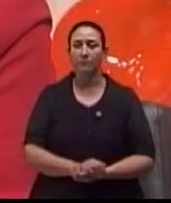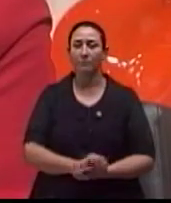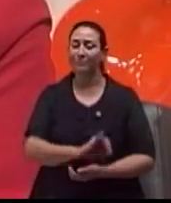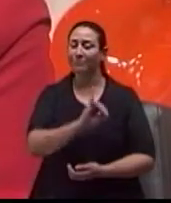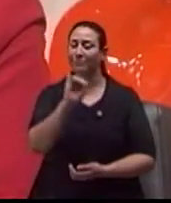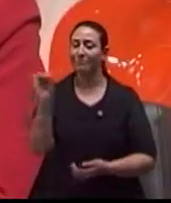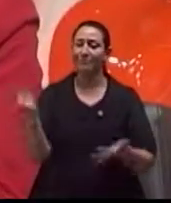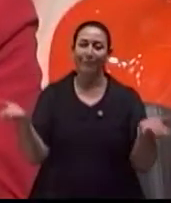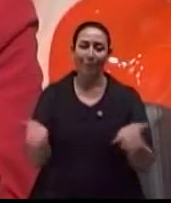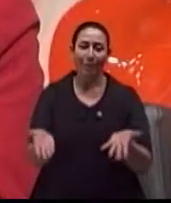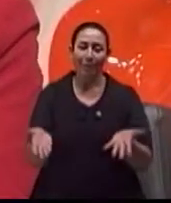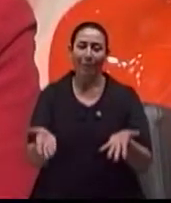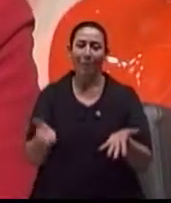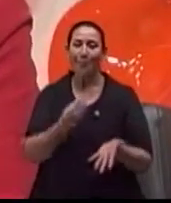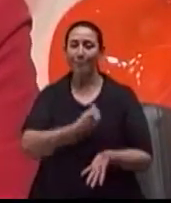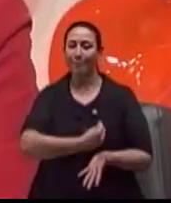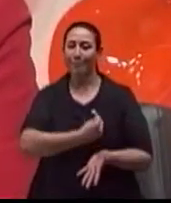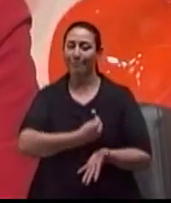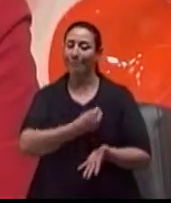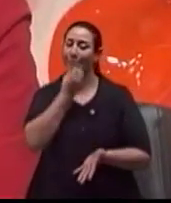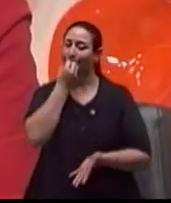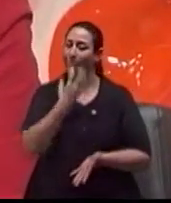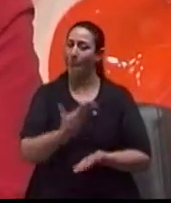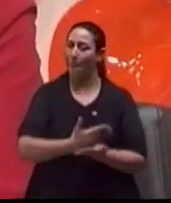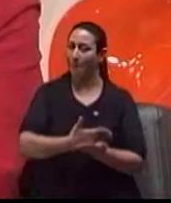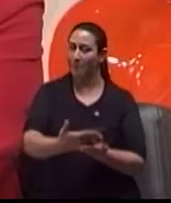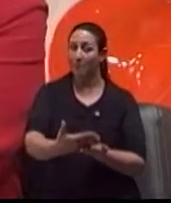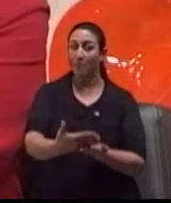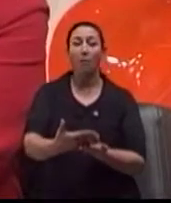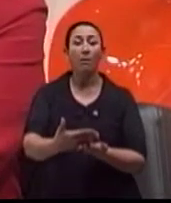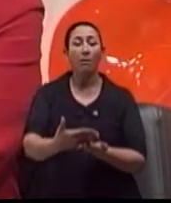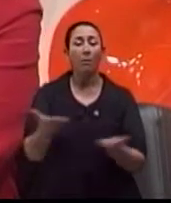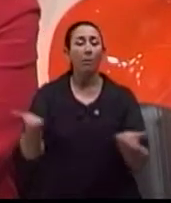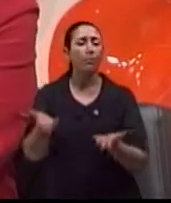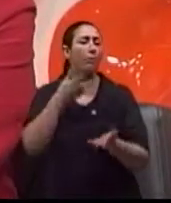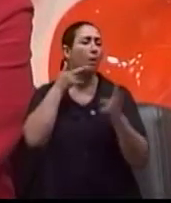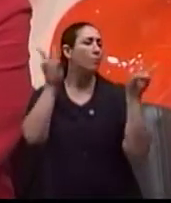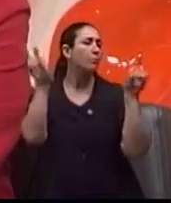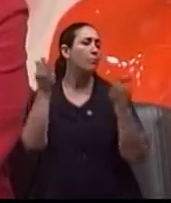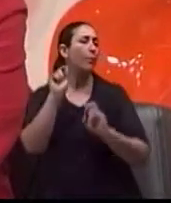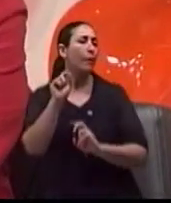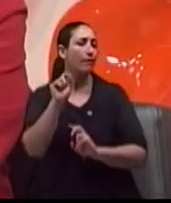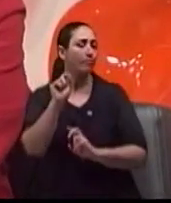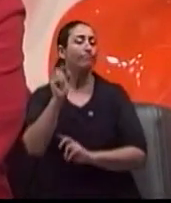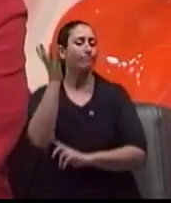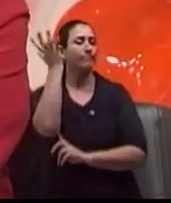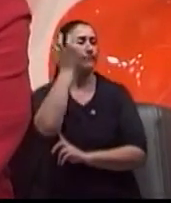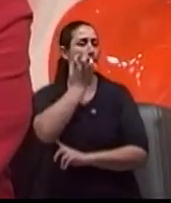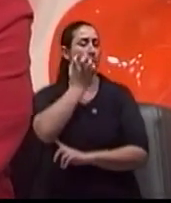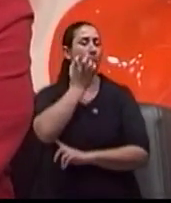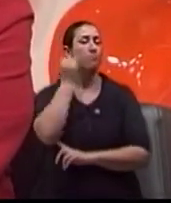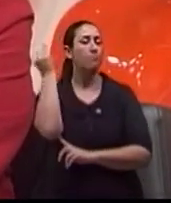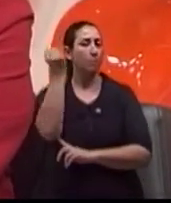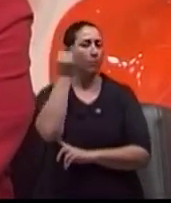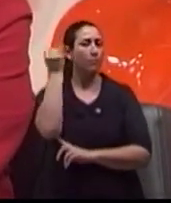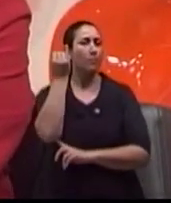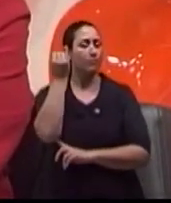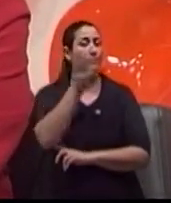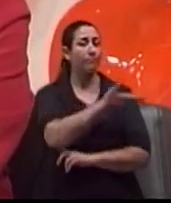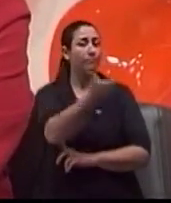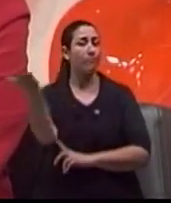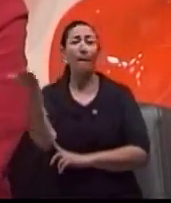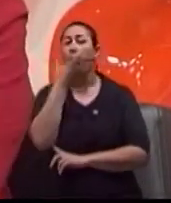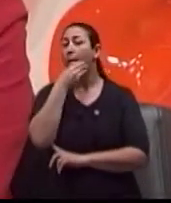Olá, o nosso Viva Bem está começando e hoje nós vamos falar de um assunto muito sério que interessa ao público